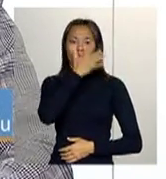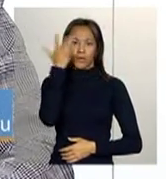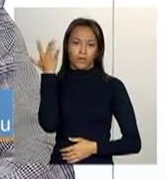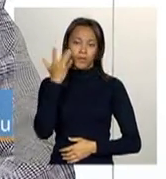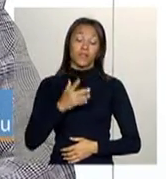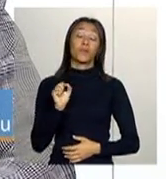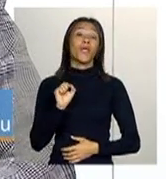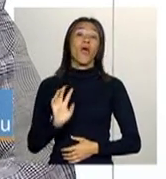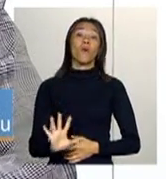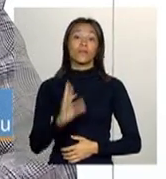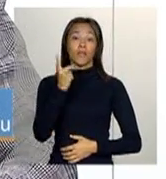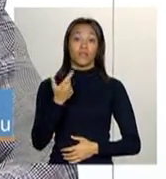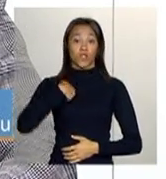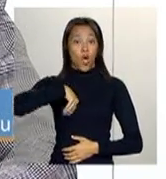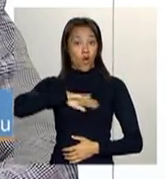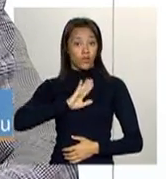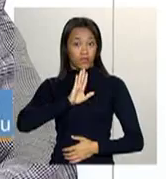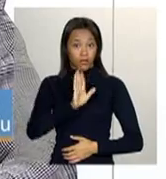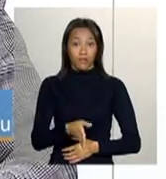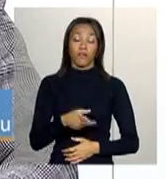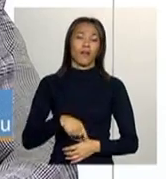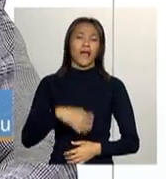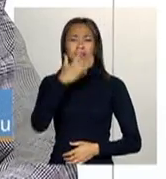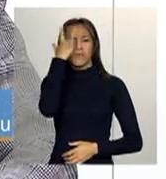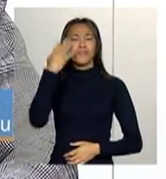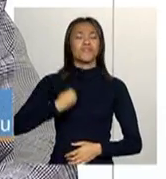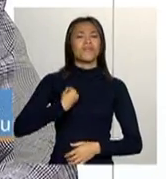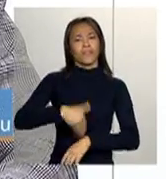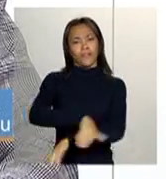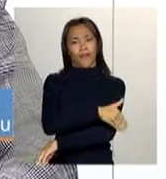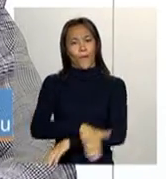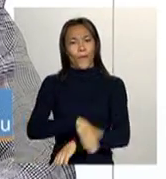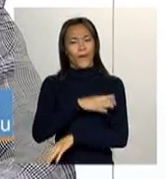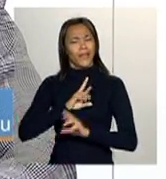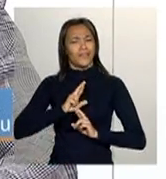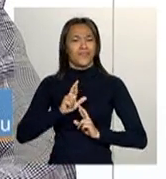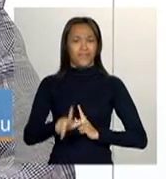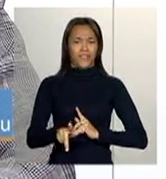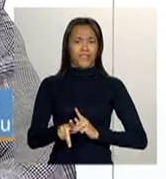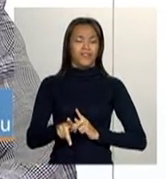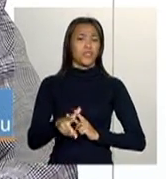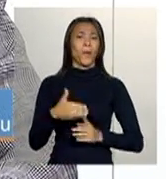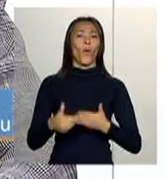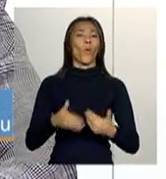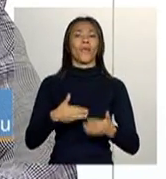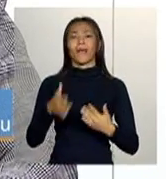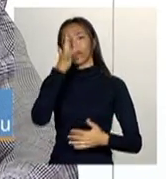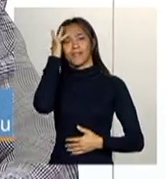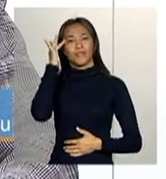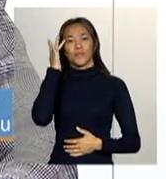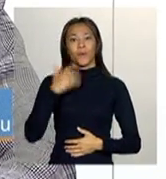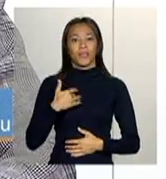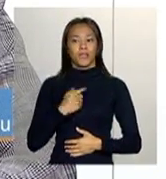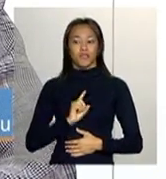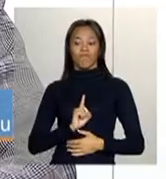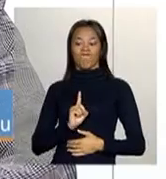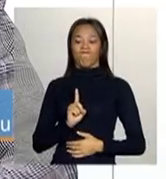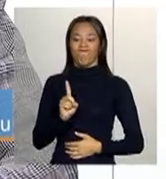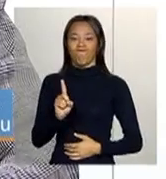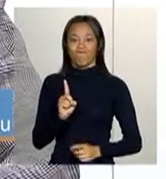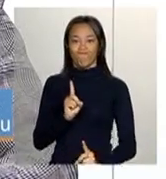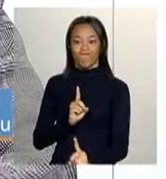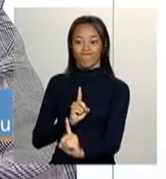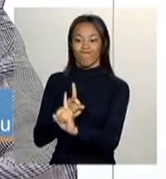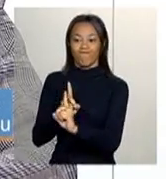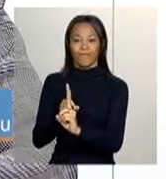o que Nós, na verdade, fizemos. A população de rua, ela tem uma característica específica. Ela não é qualquer pessoa que consegue se aproximar dela. Ela, até por ser